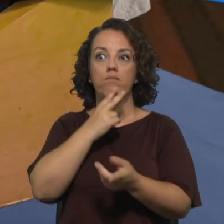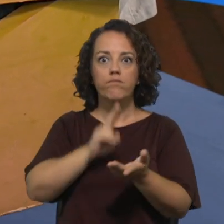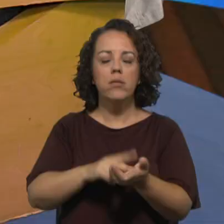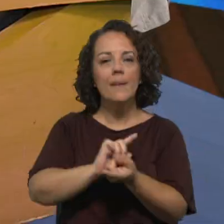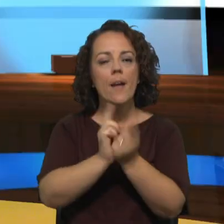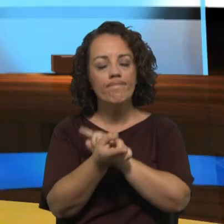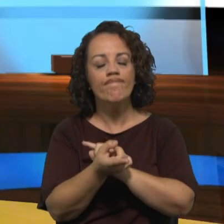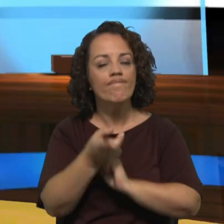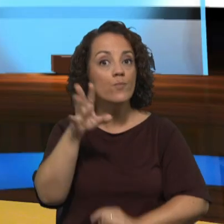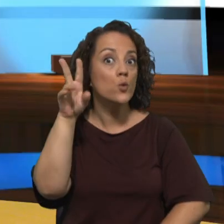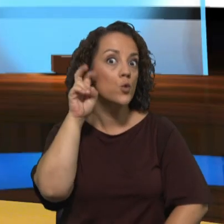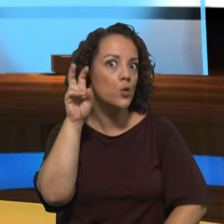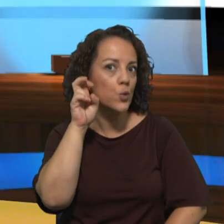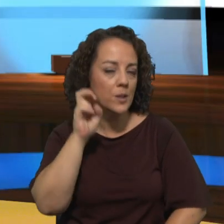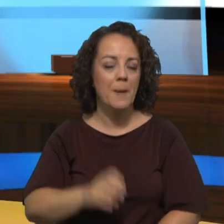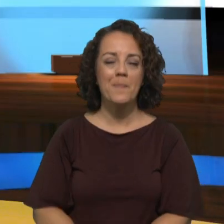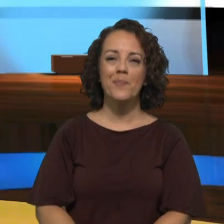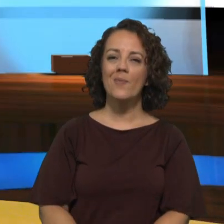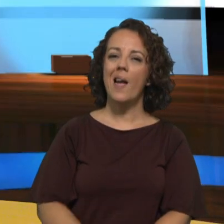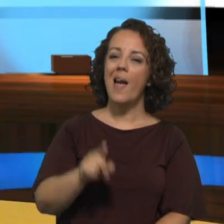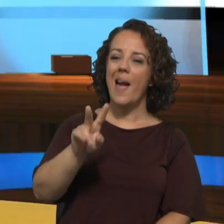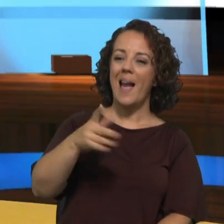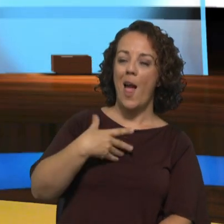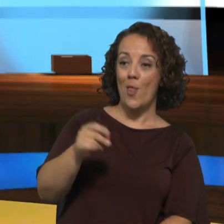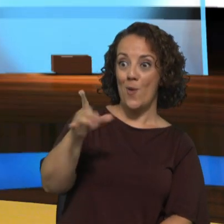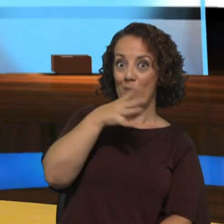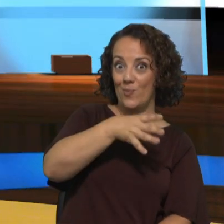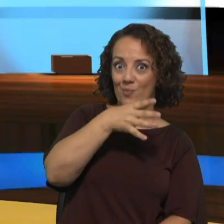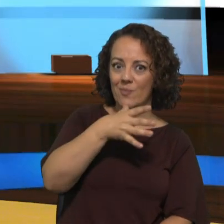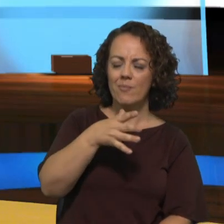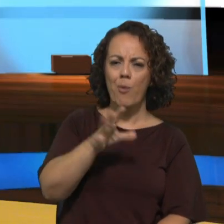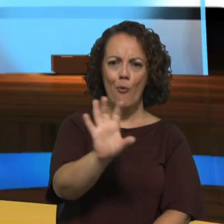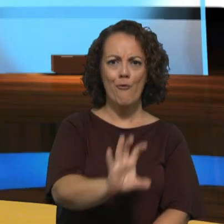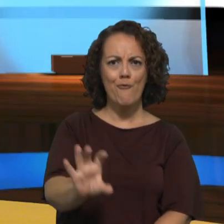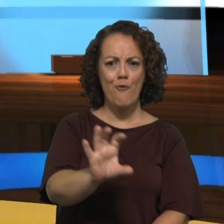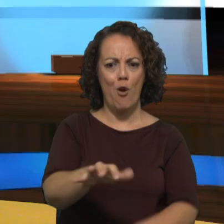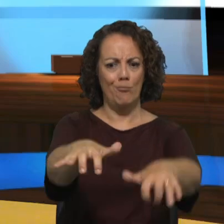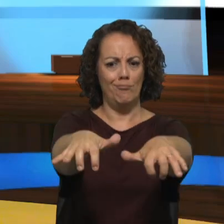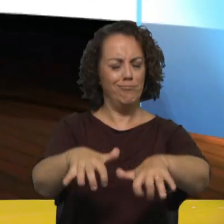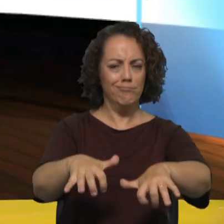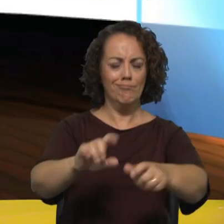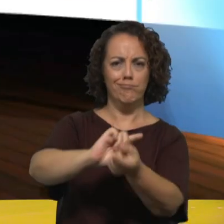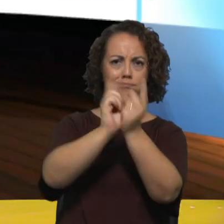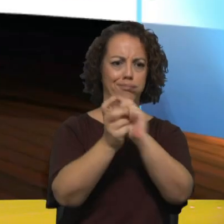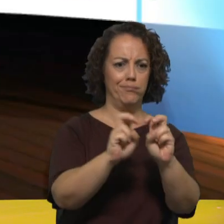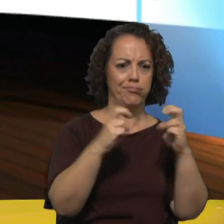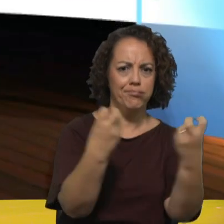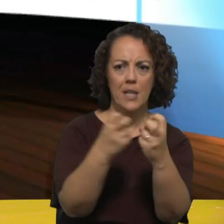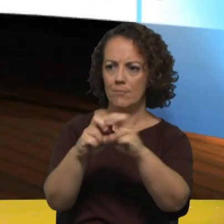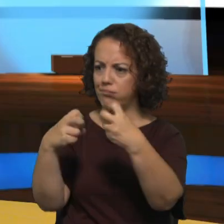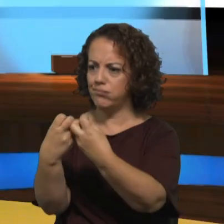esta arrumação que estávamos aqui a sublinhar e também nesta composição, de alguma forma, identificas em tudo isto